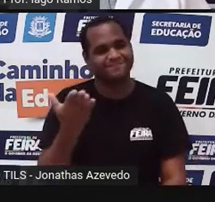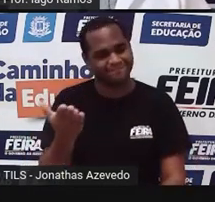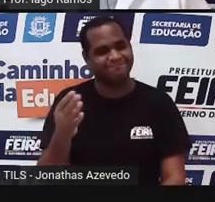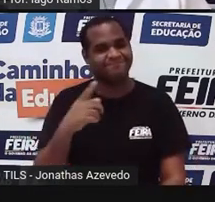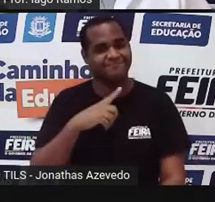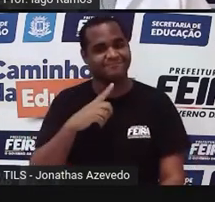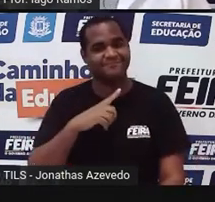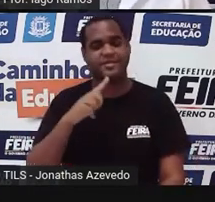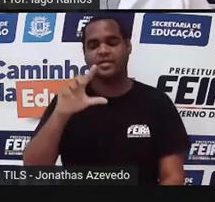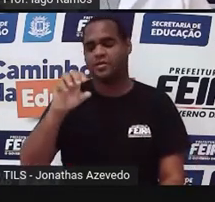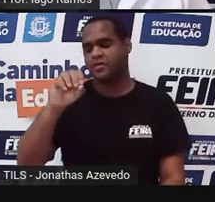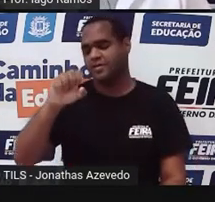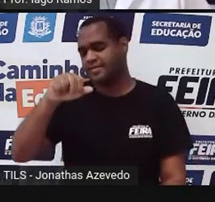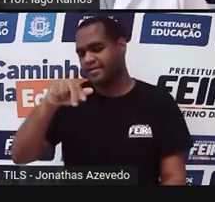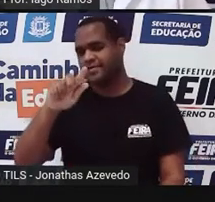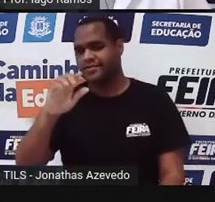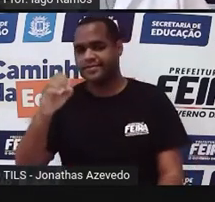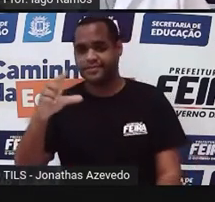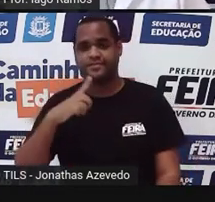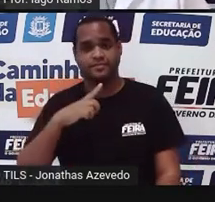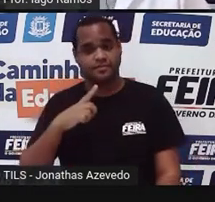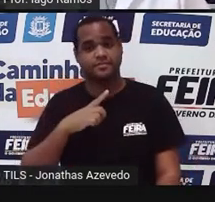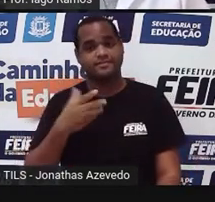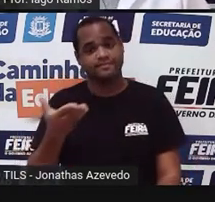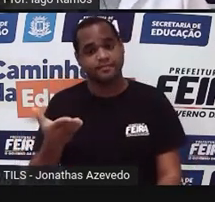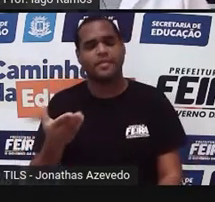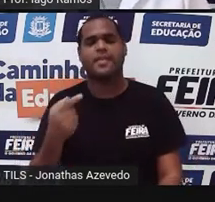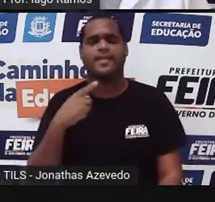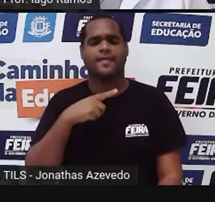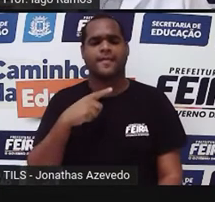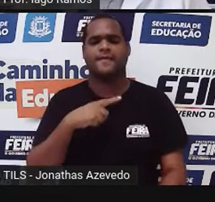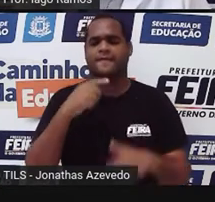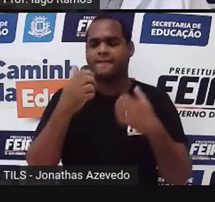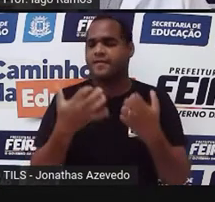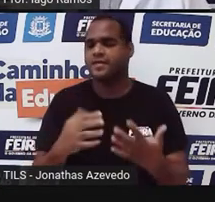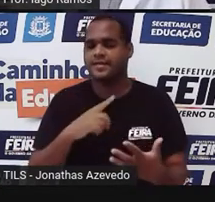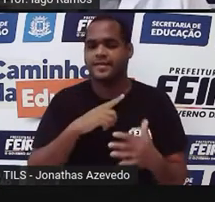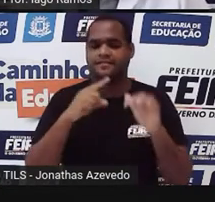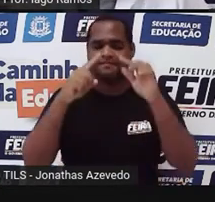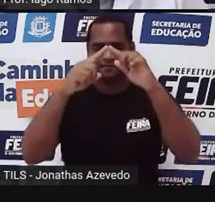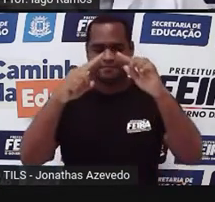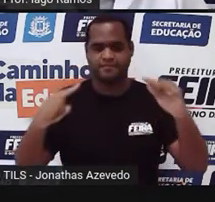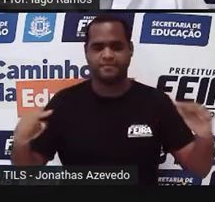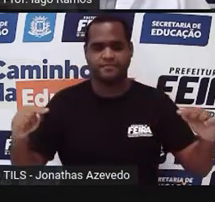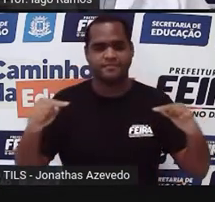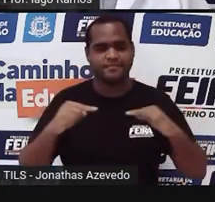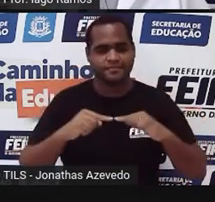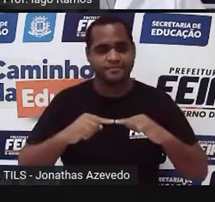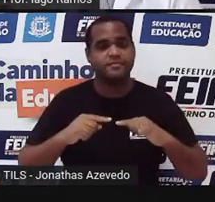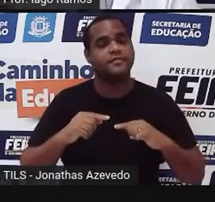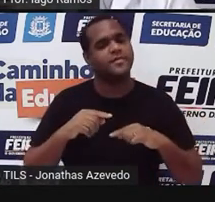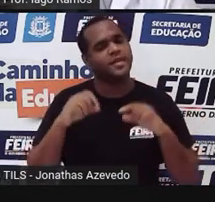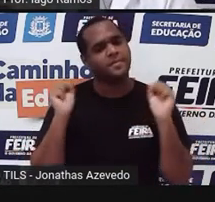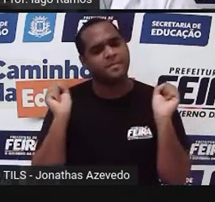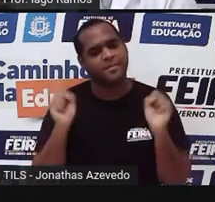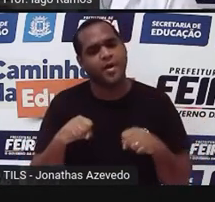losango. Então, dentro desse retângulo que você fez, você vai fazer um losango. Só que você vai fazer dessa forma aqui, ó.